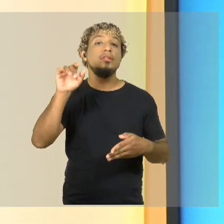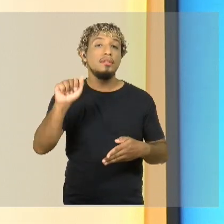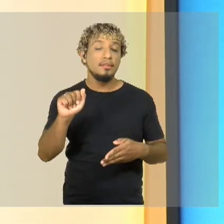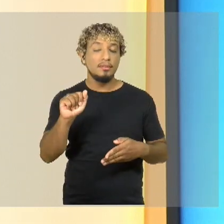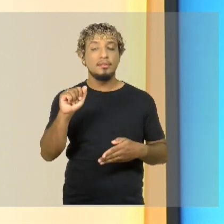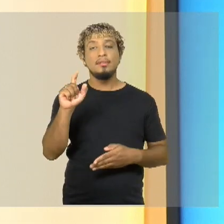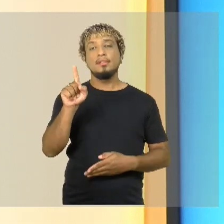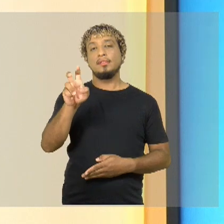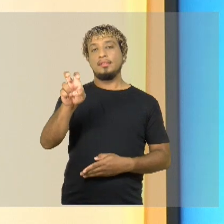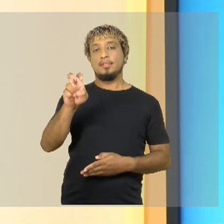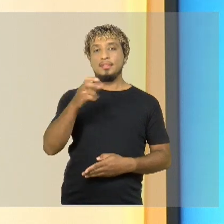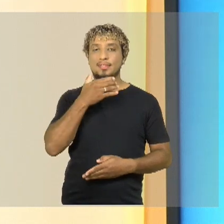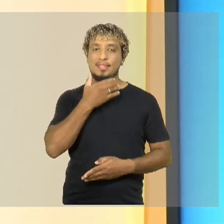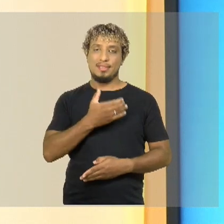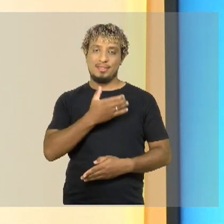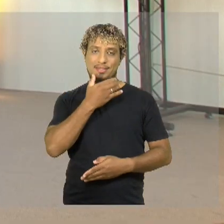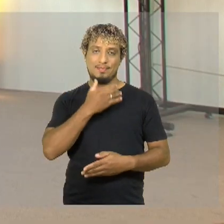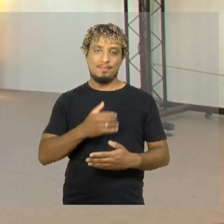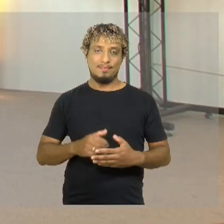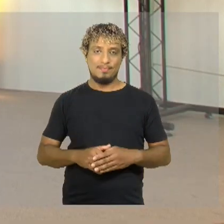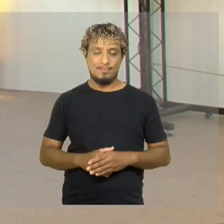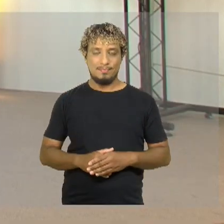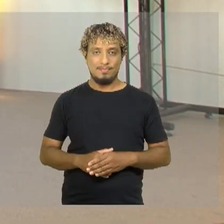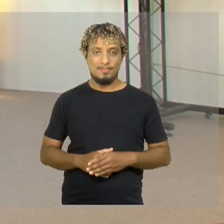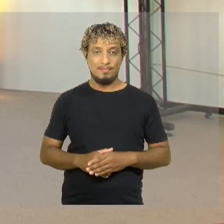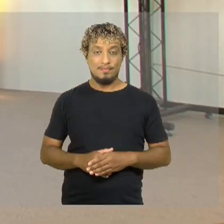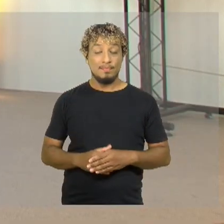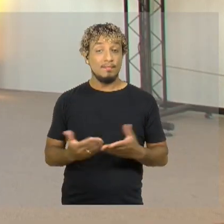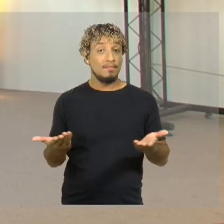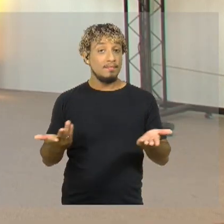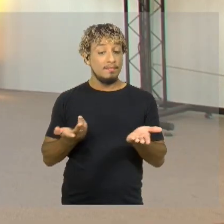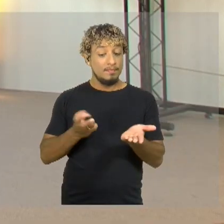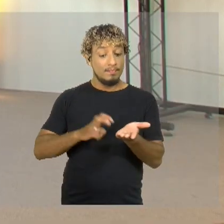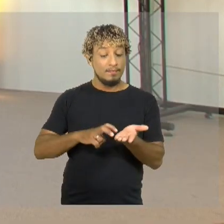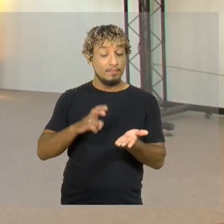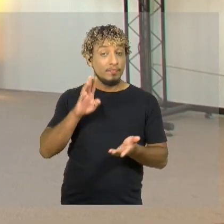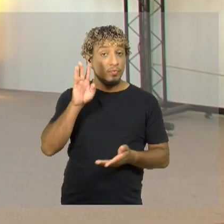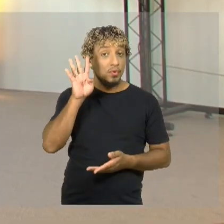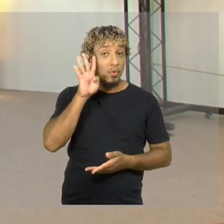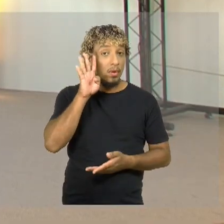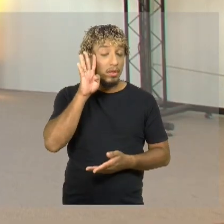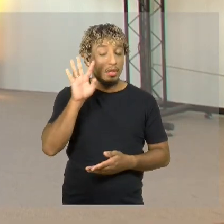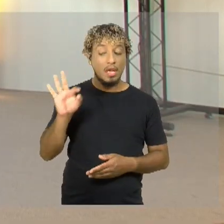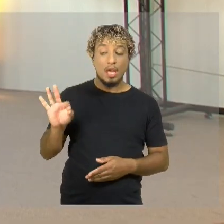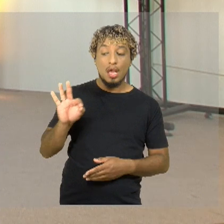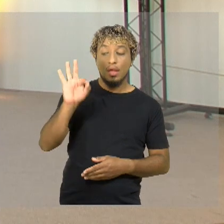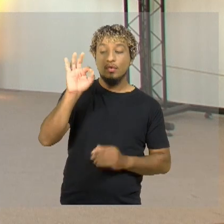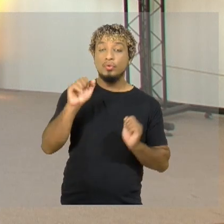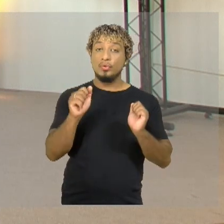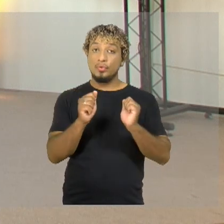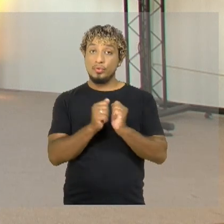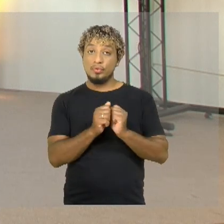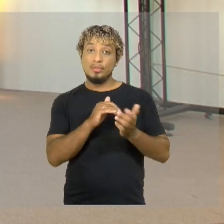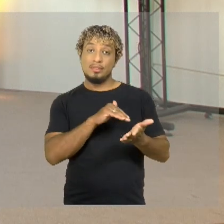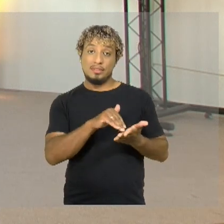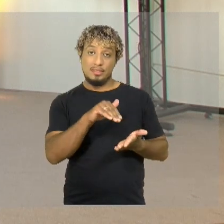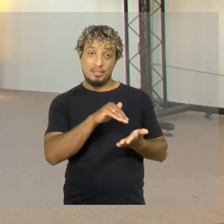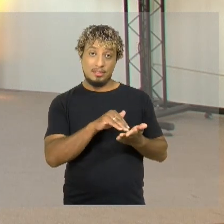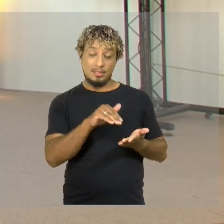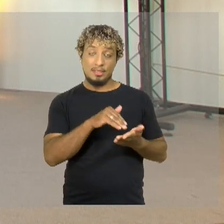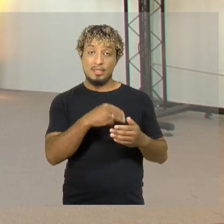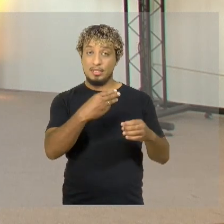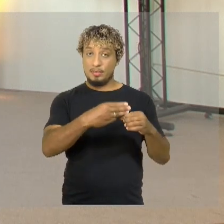no dia 15 de dezembro. E na manhã desta quarta-feira, a UFMA e a Secretaria Municipal da Saúde